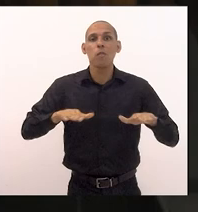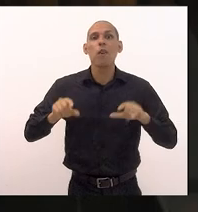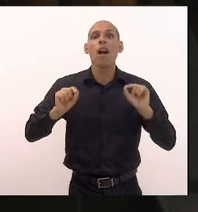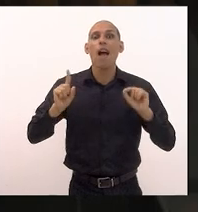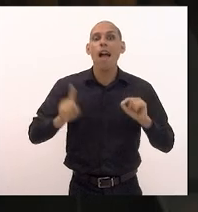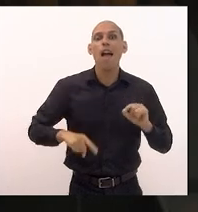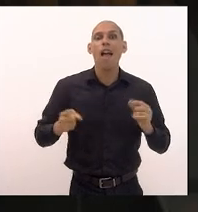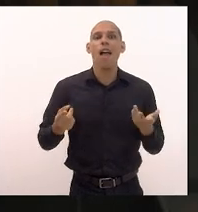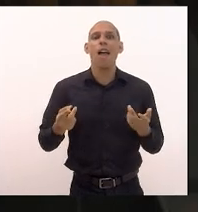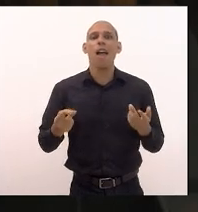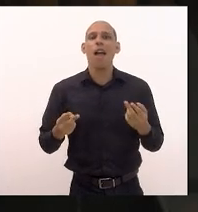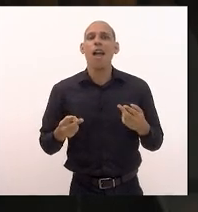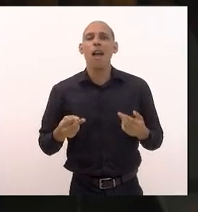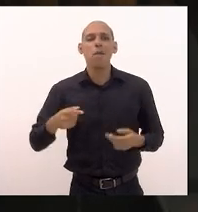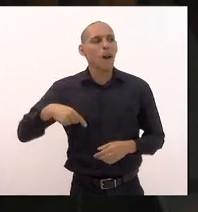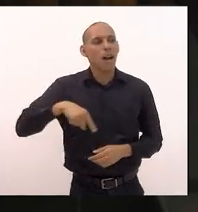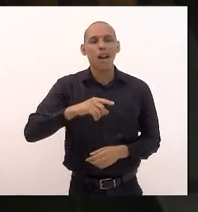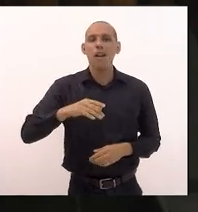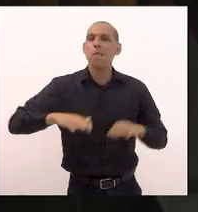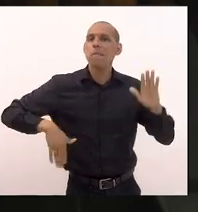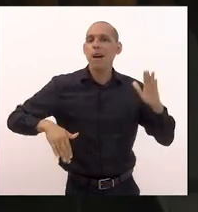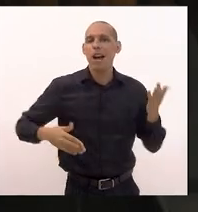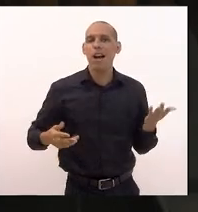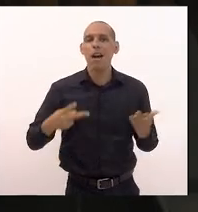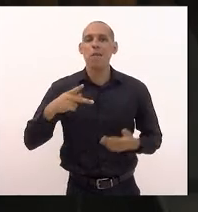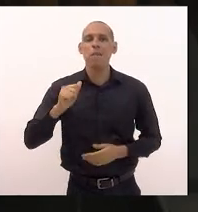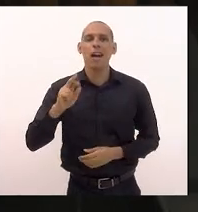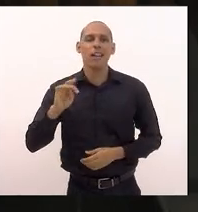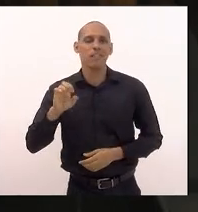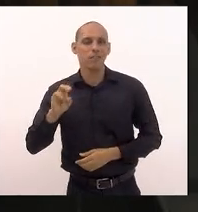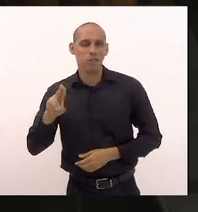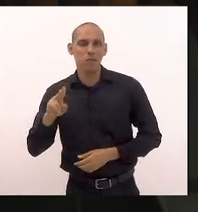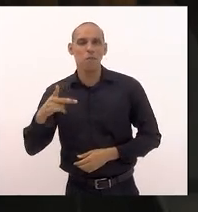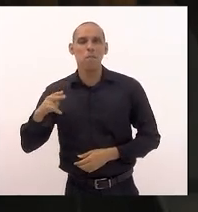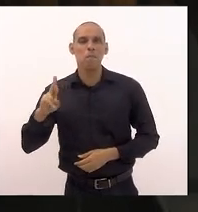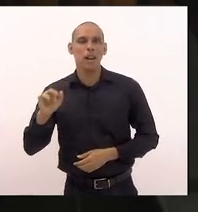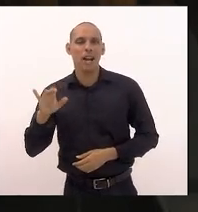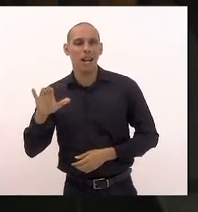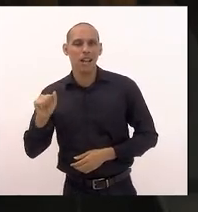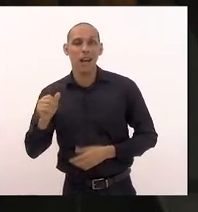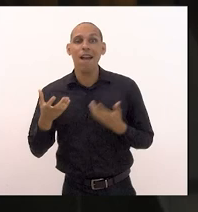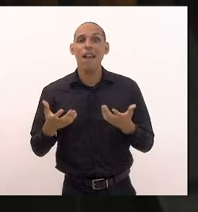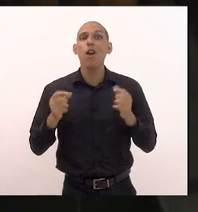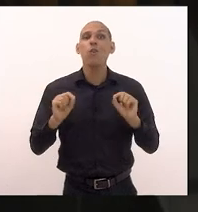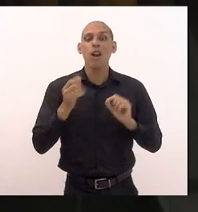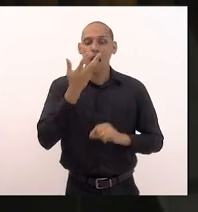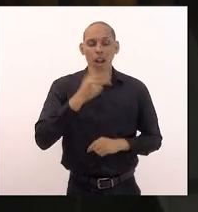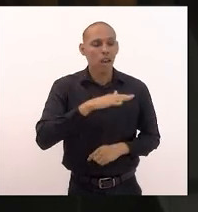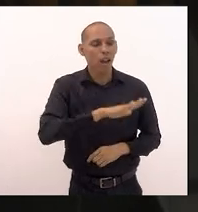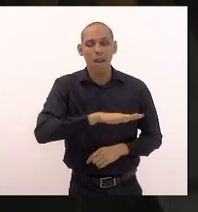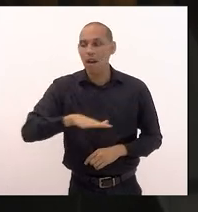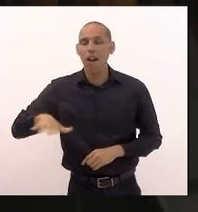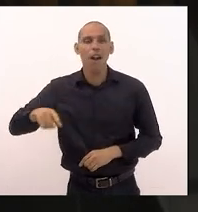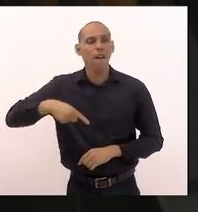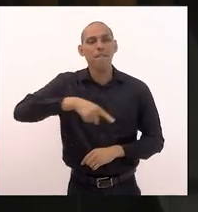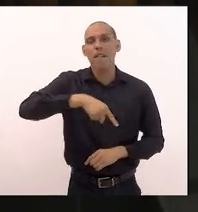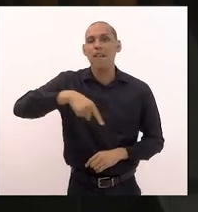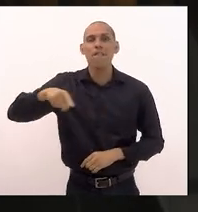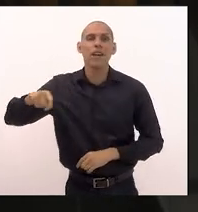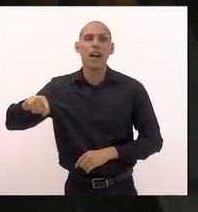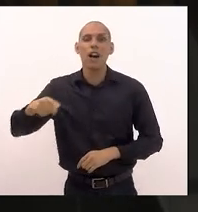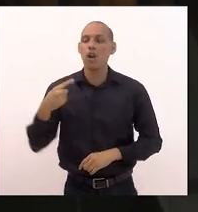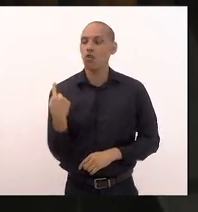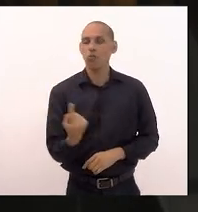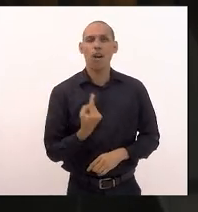que pasmem quer que as crianças estejam na praia sozinhas um lugar hostil perigoso